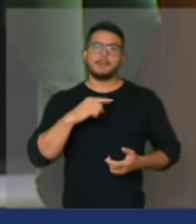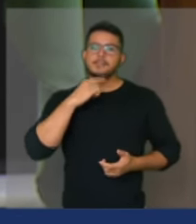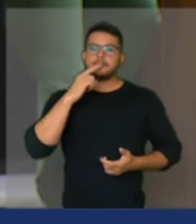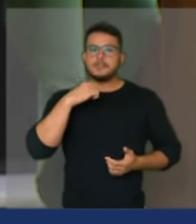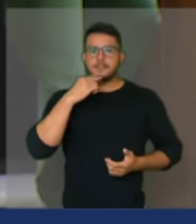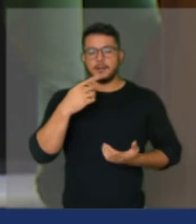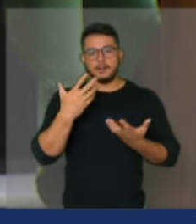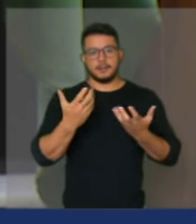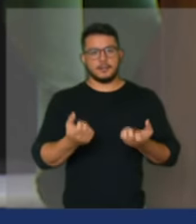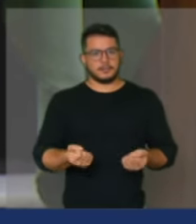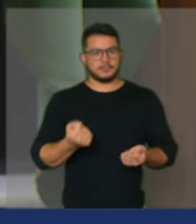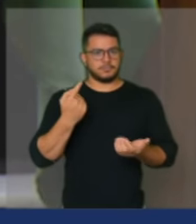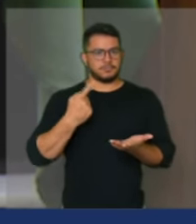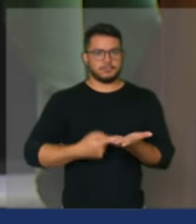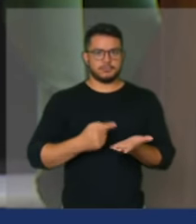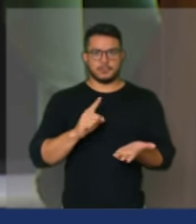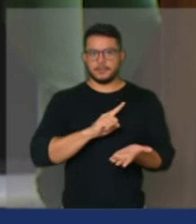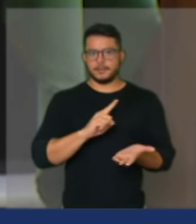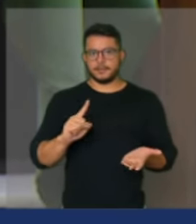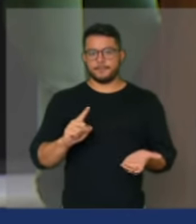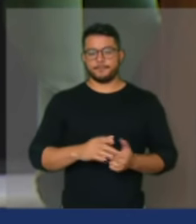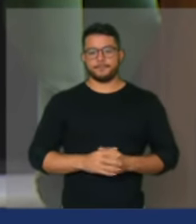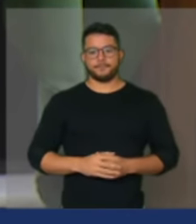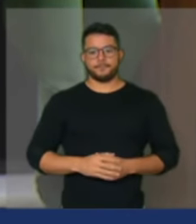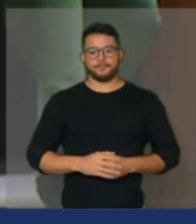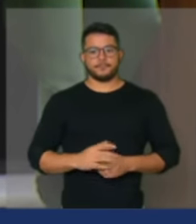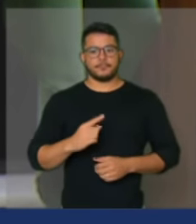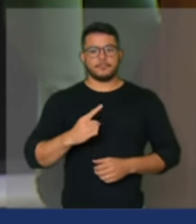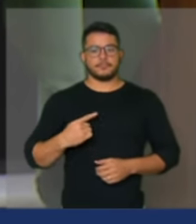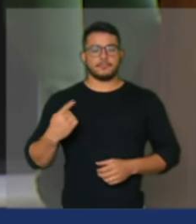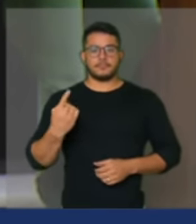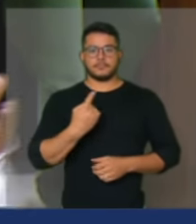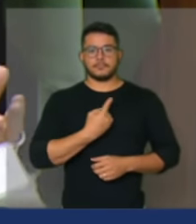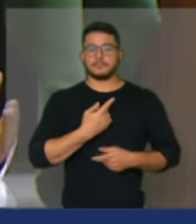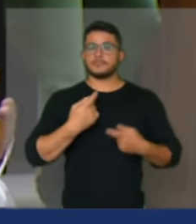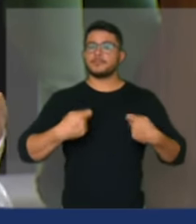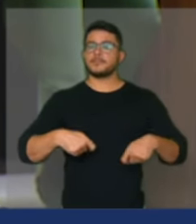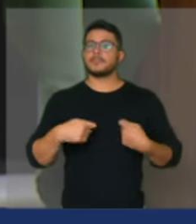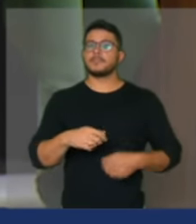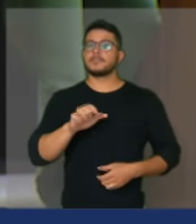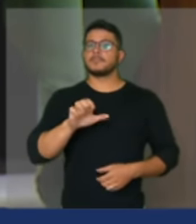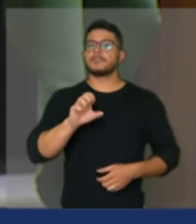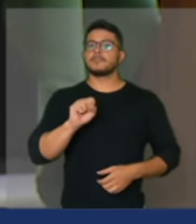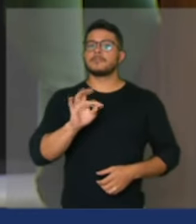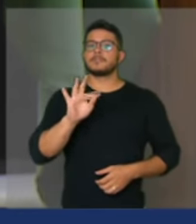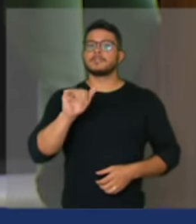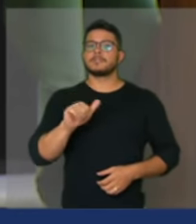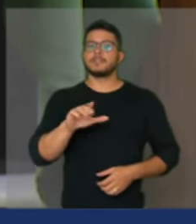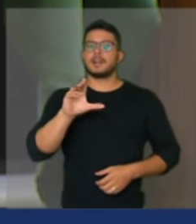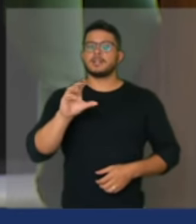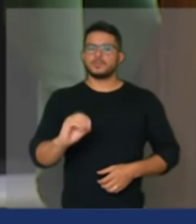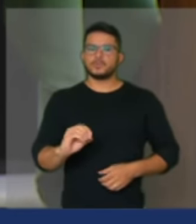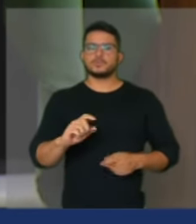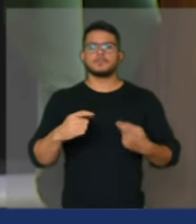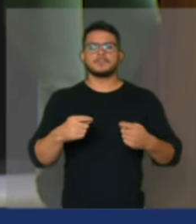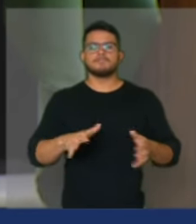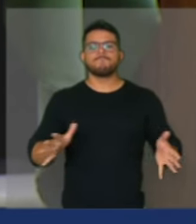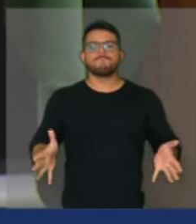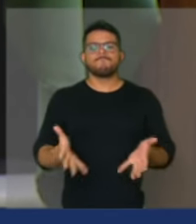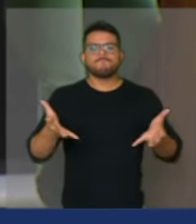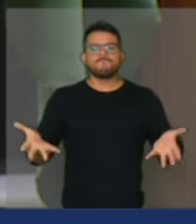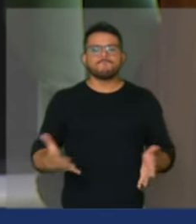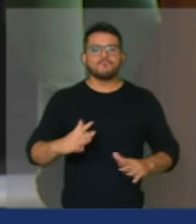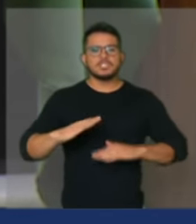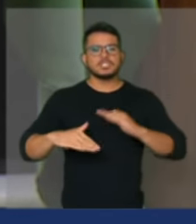Nós precisamos senhor presidente de um estado indutor do desenvolvimento do estado que